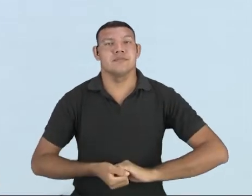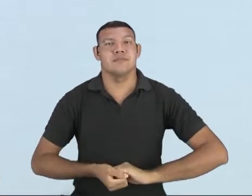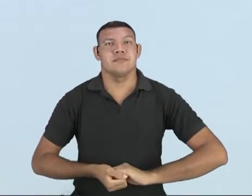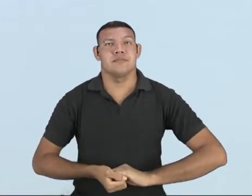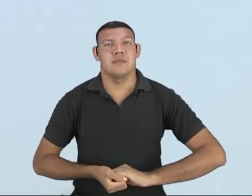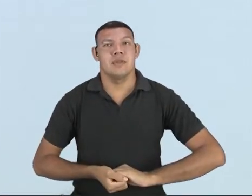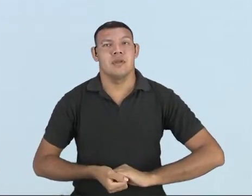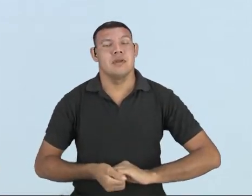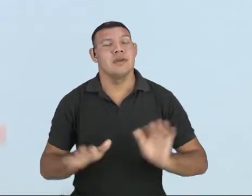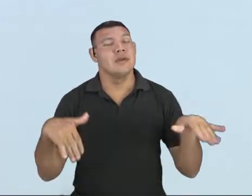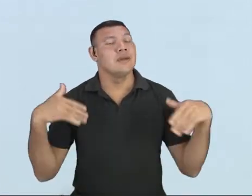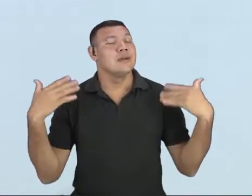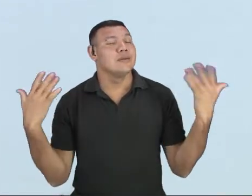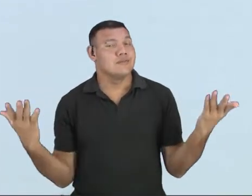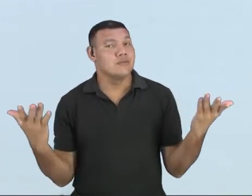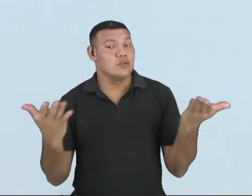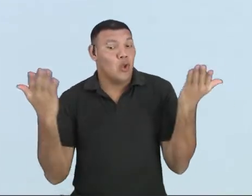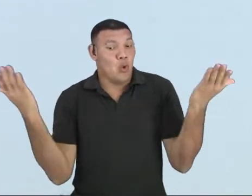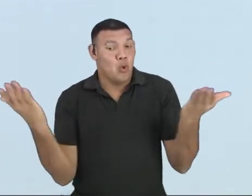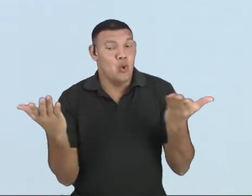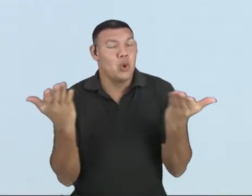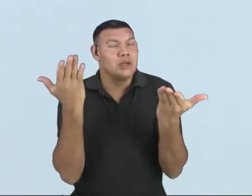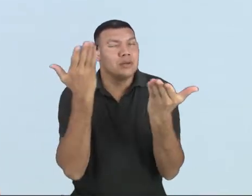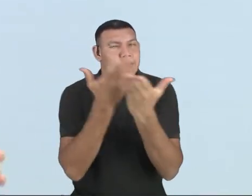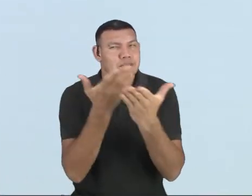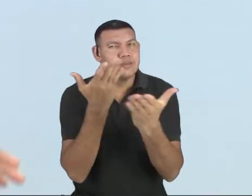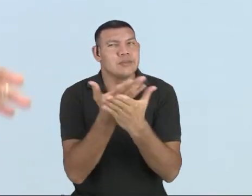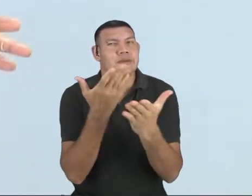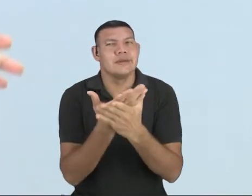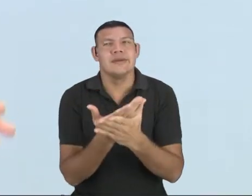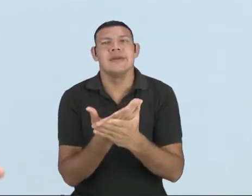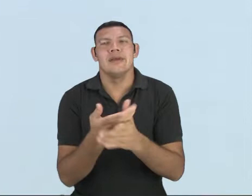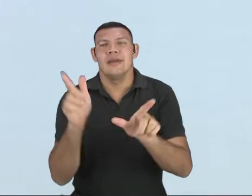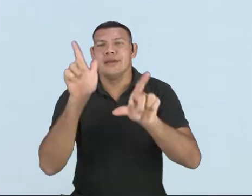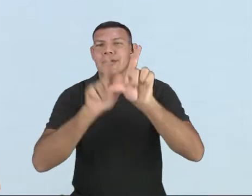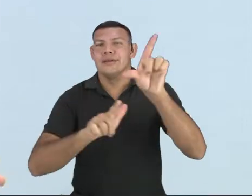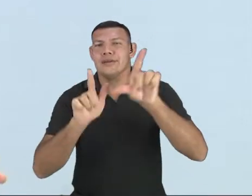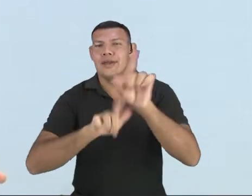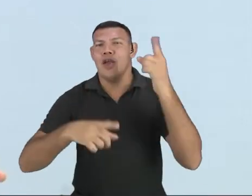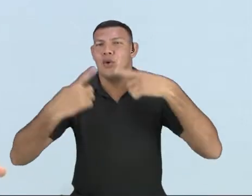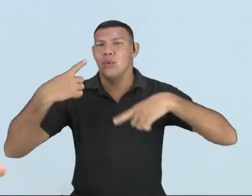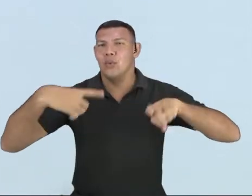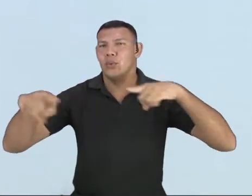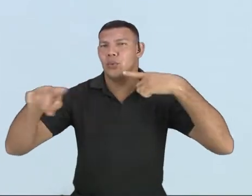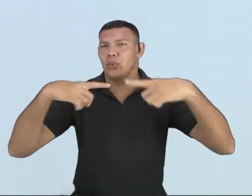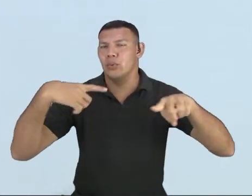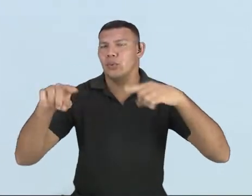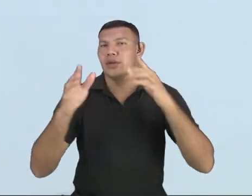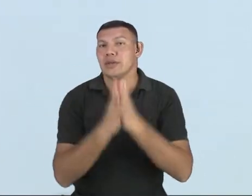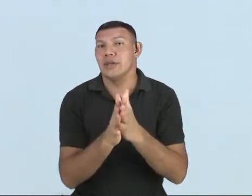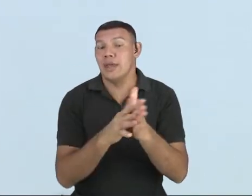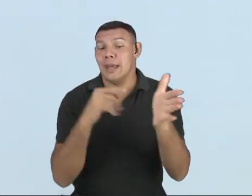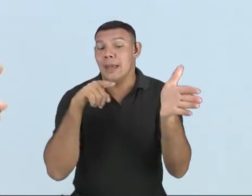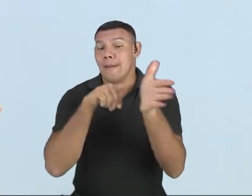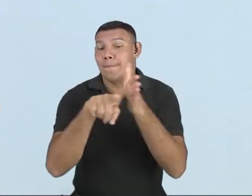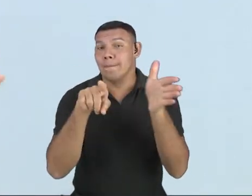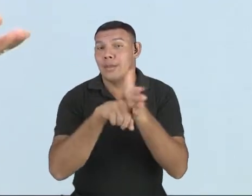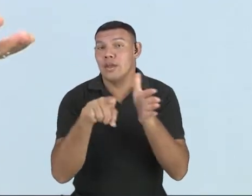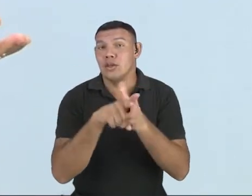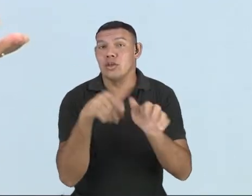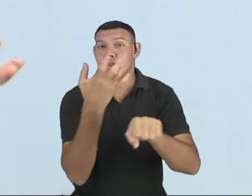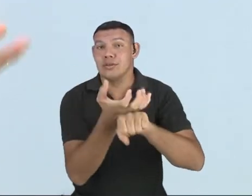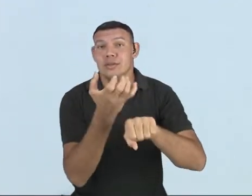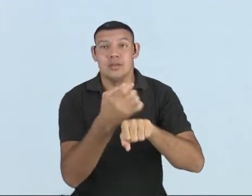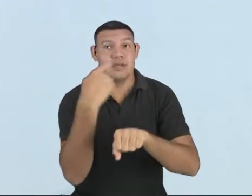Vamos lá gente, hoje nos vamos trazer letras de músicas nas questões de espanhol,